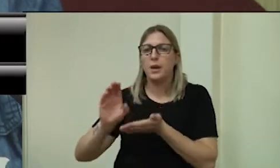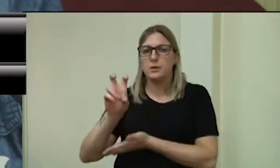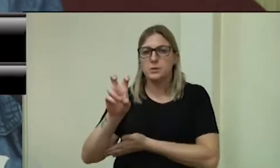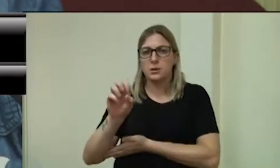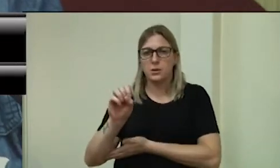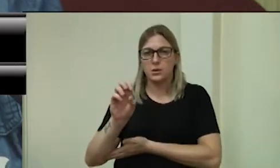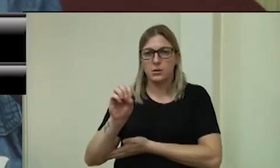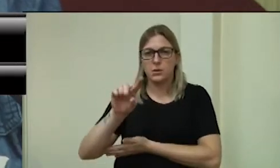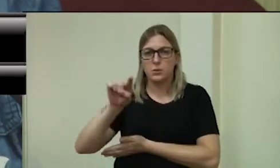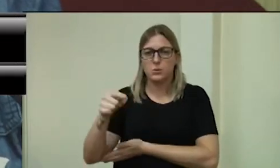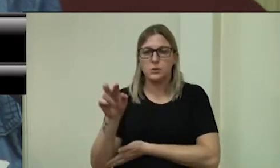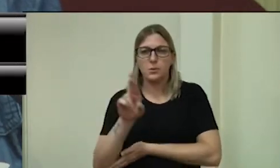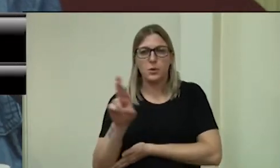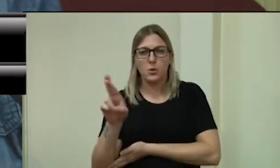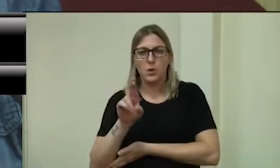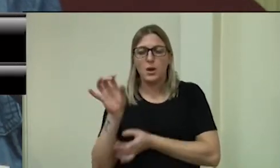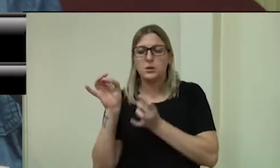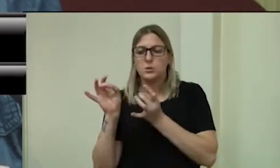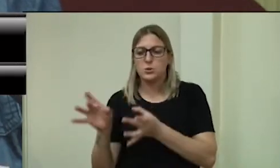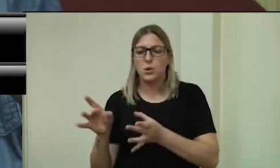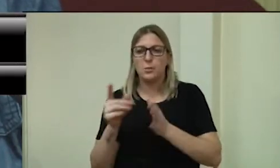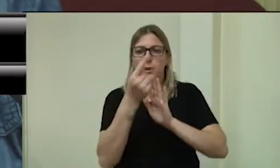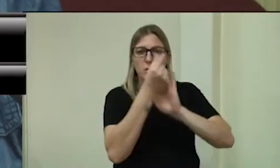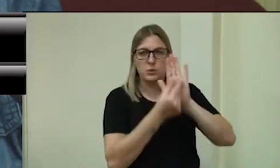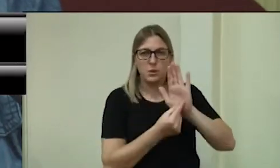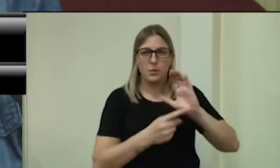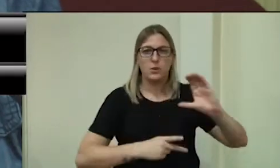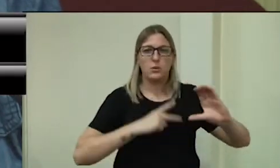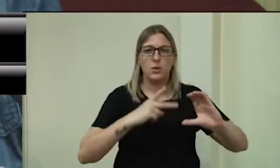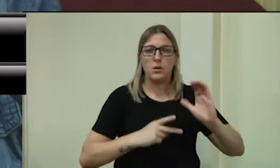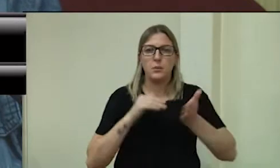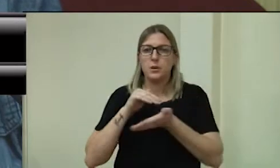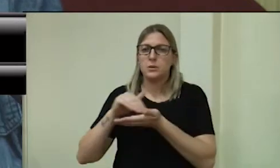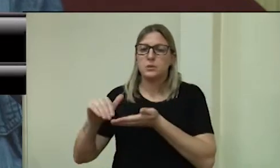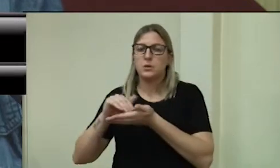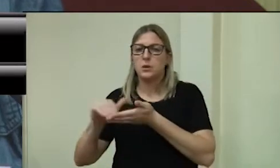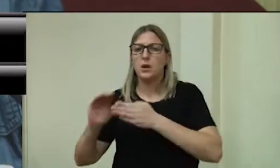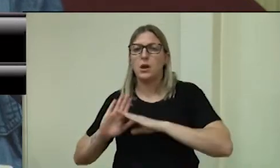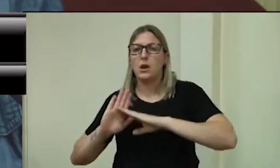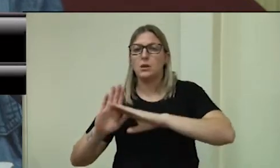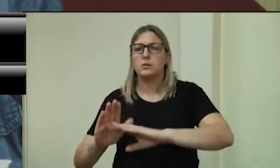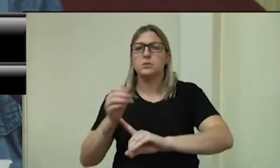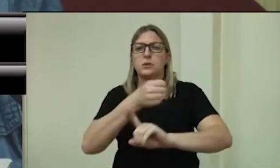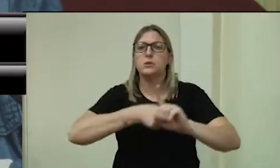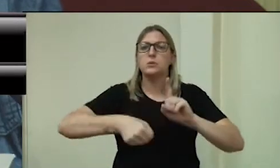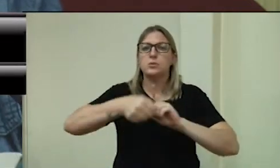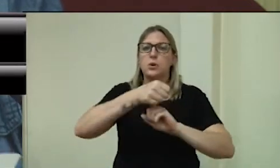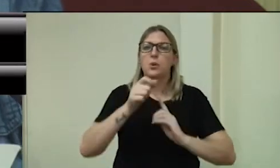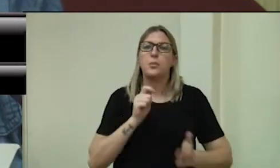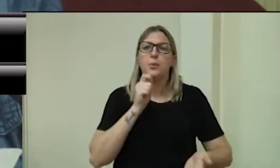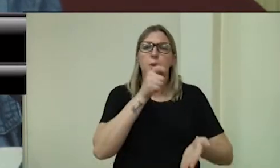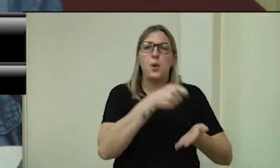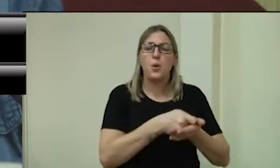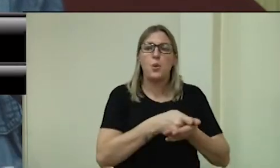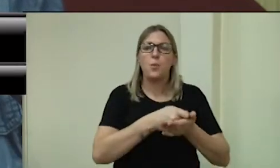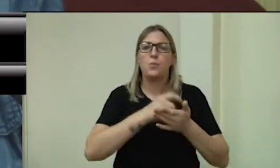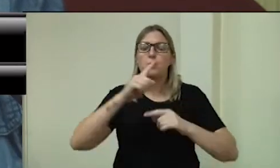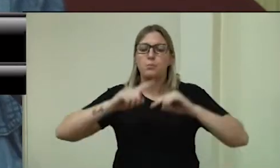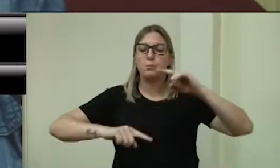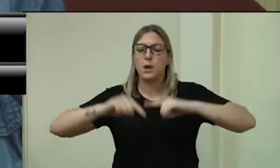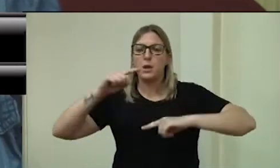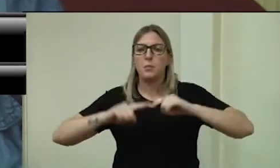da sobra do orçamento da Câmara para a Secretaria de Assistência Social para a aquisição de cestas básicas.